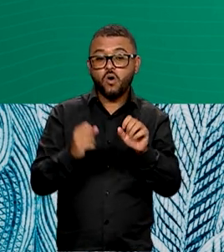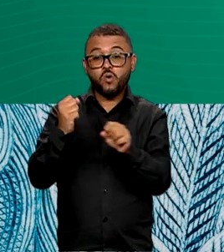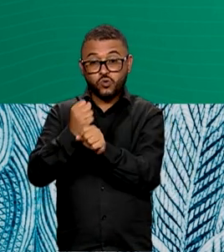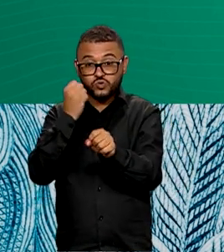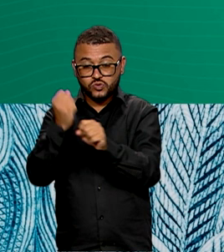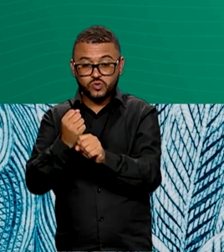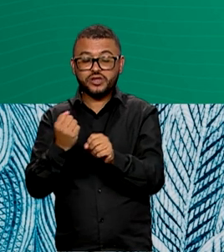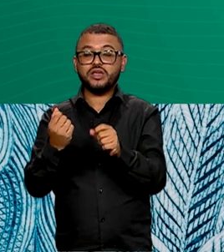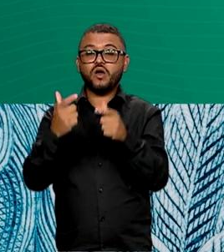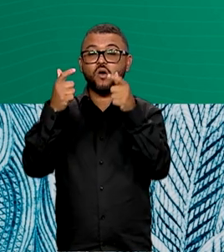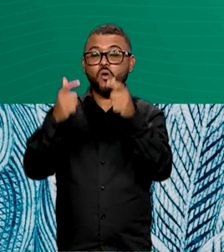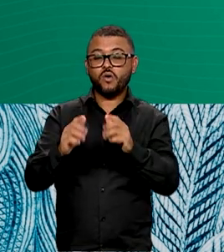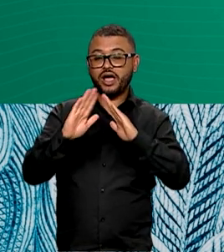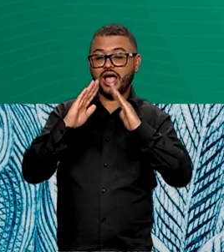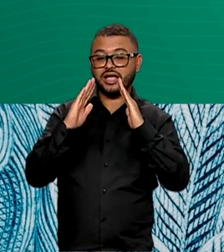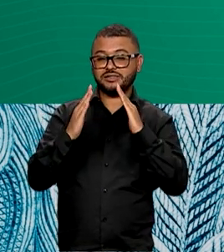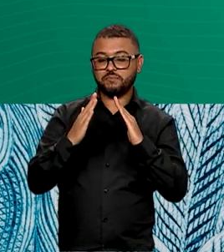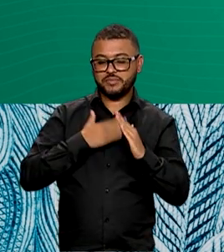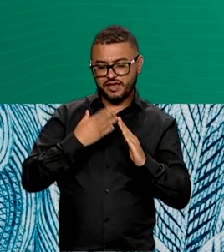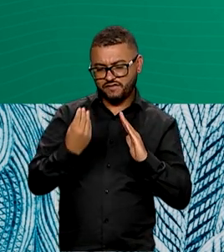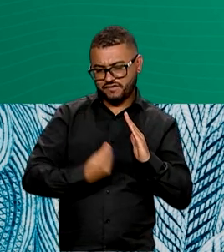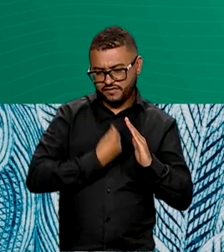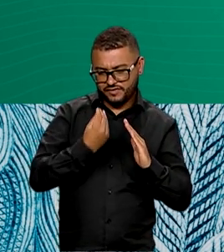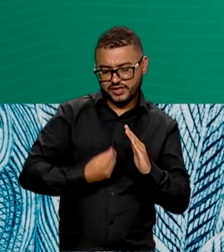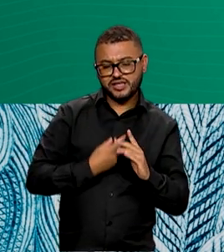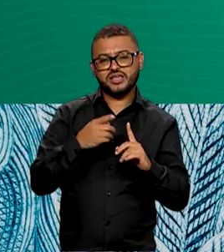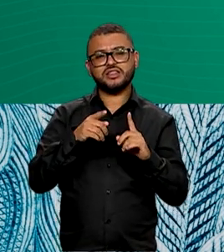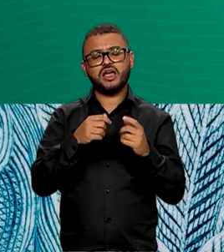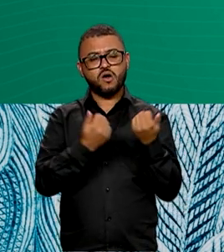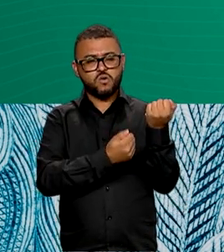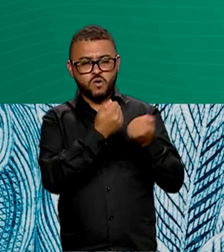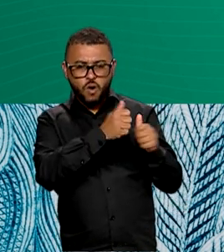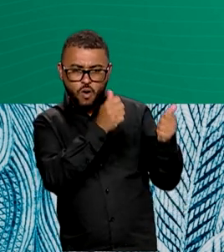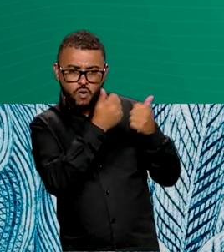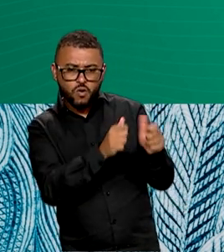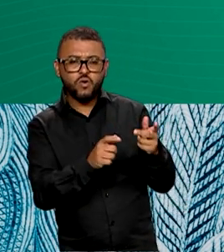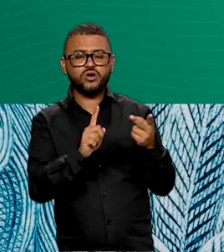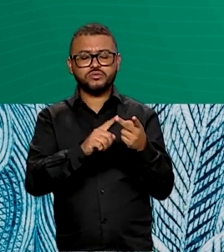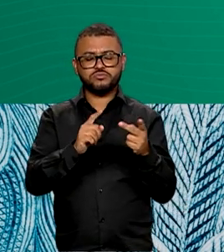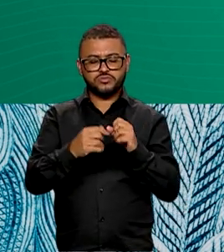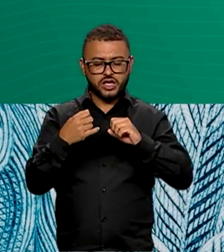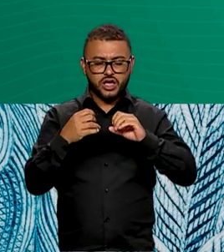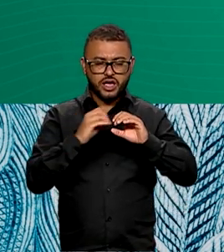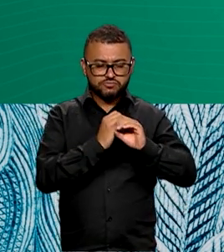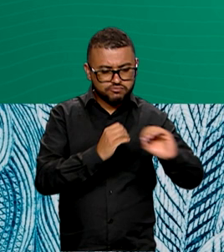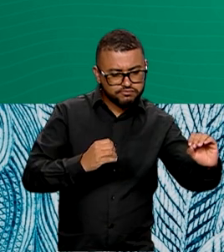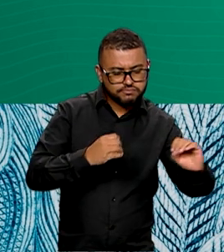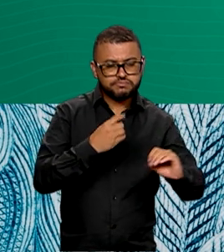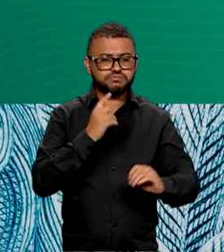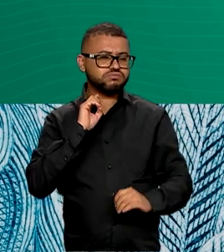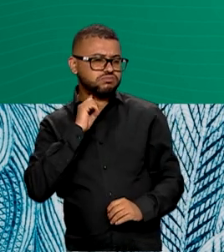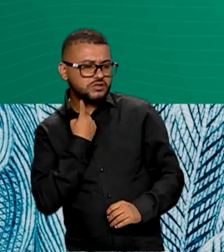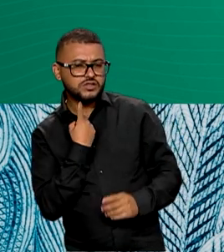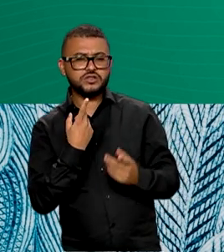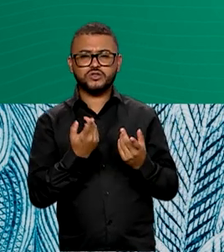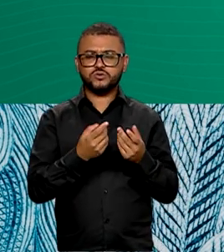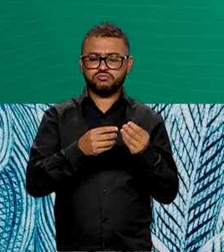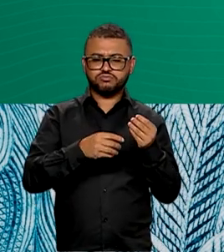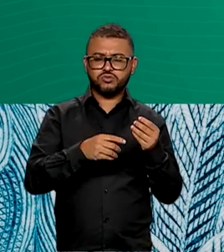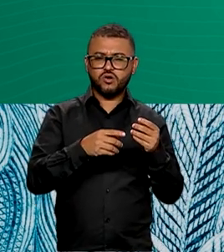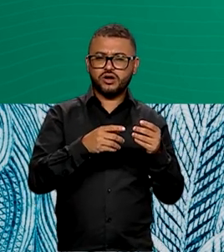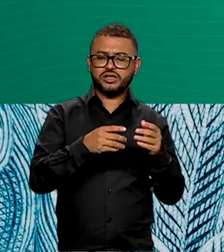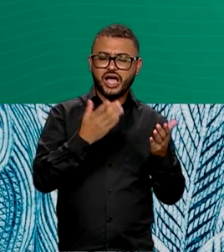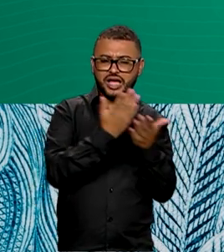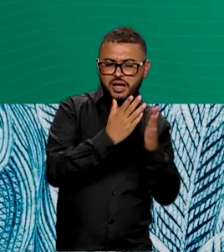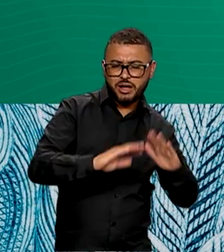novas unidades do Minha Casa Minha Vida, mobilidade urbana, esgotamento sanitário, gestão de resíduos sólidos e combate